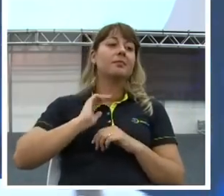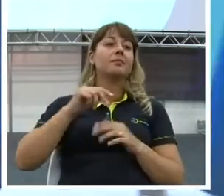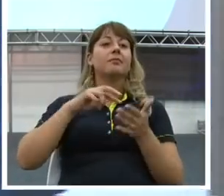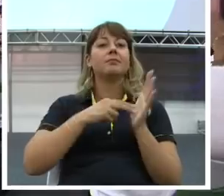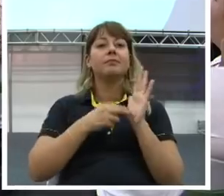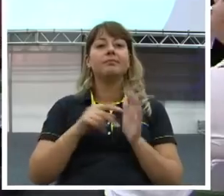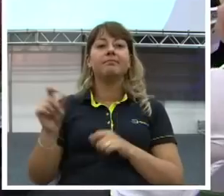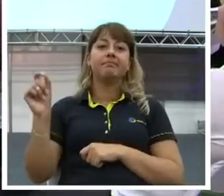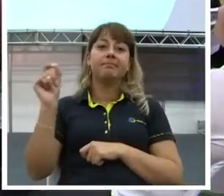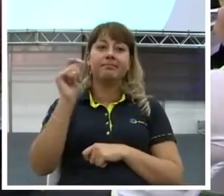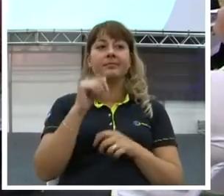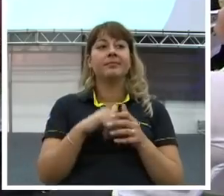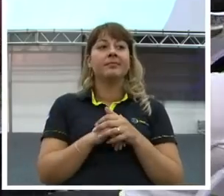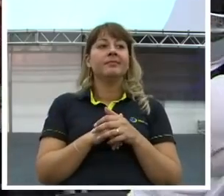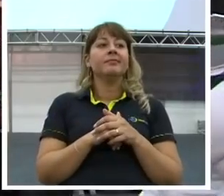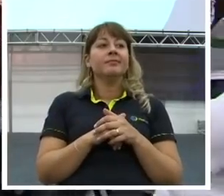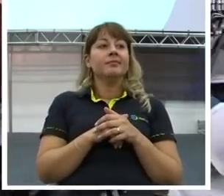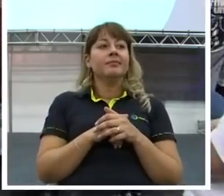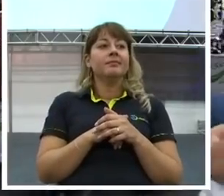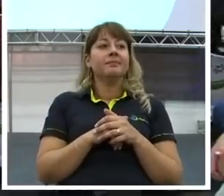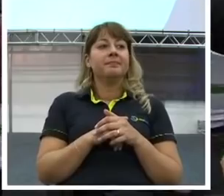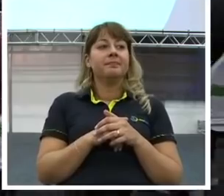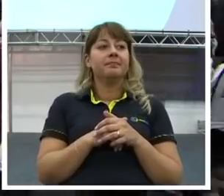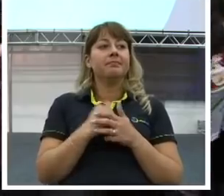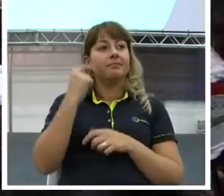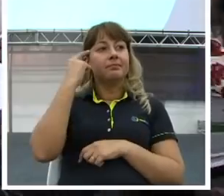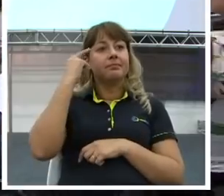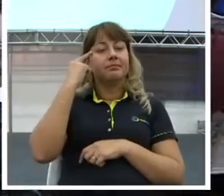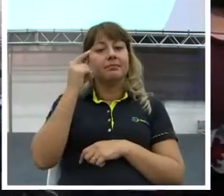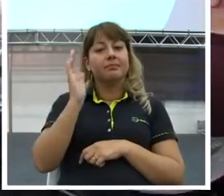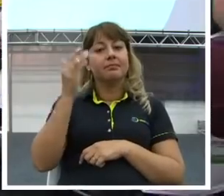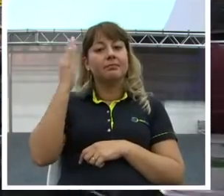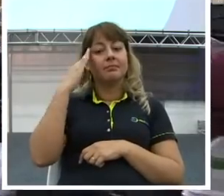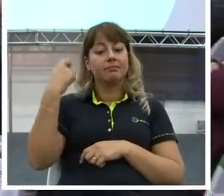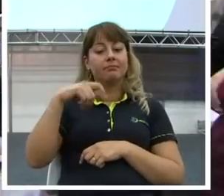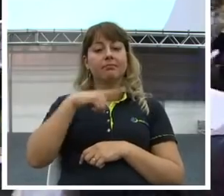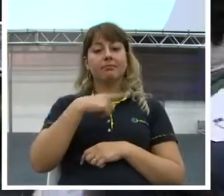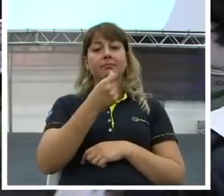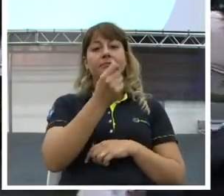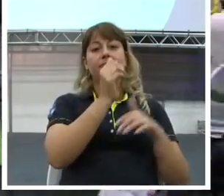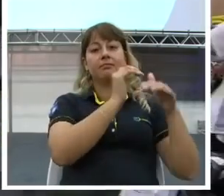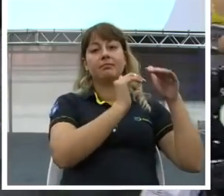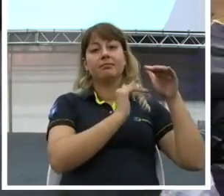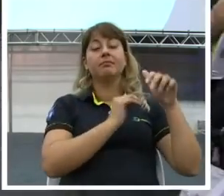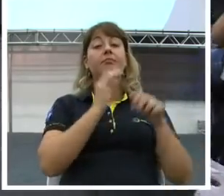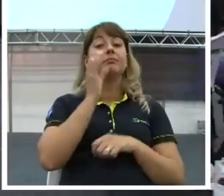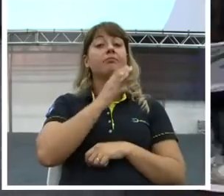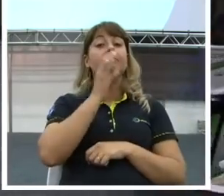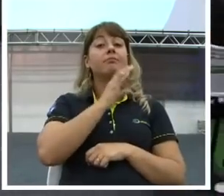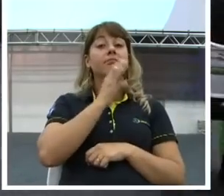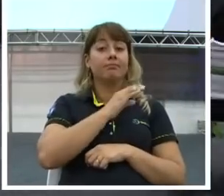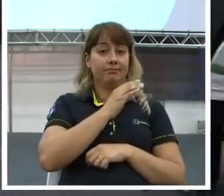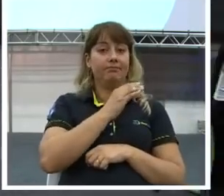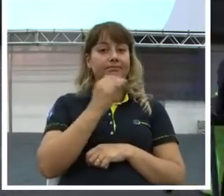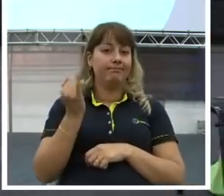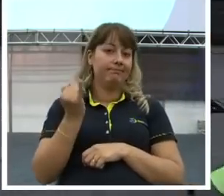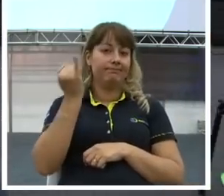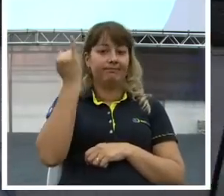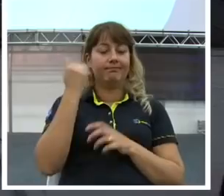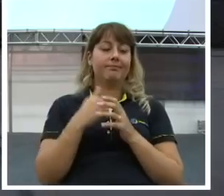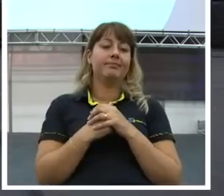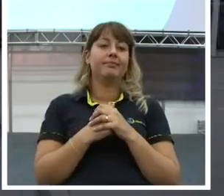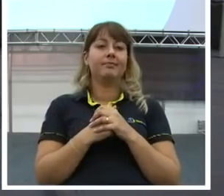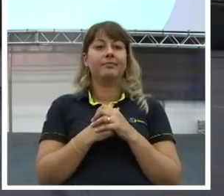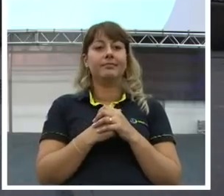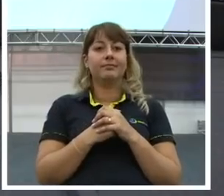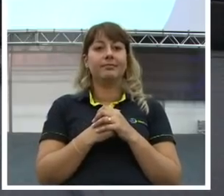que conhecem, provavelmente são coaches financeiros. Ou passaram pelos programas do coaching financeiro. E a reserva emergencial, as pessoas que passaram por